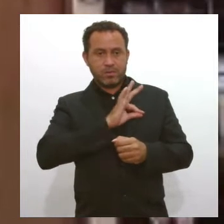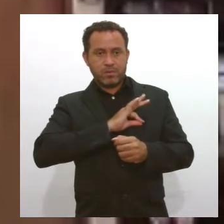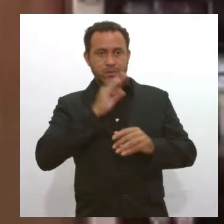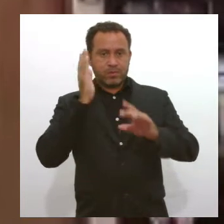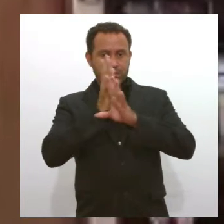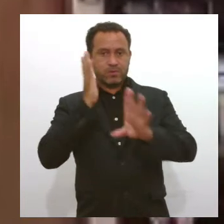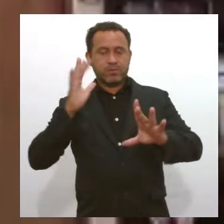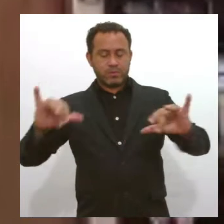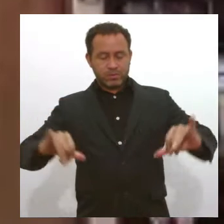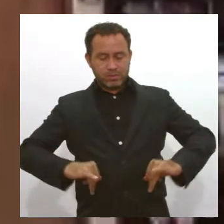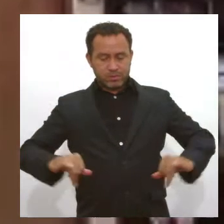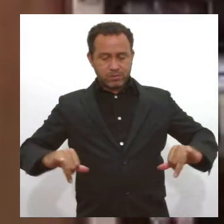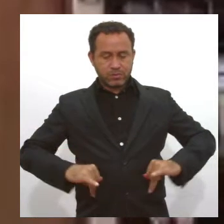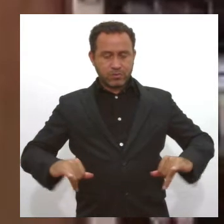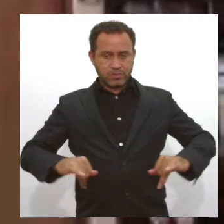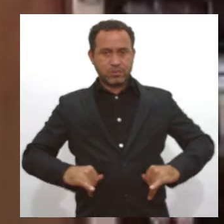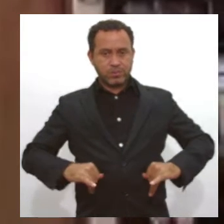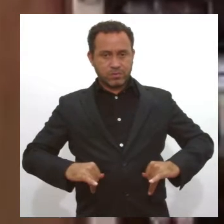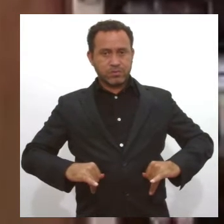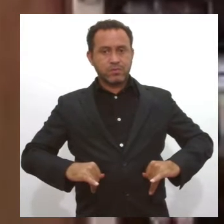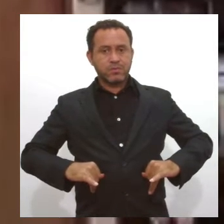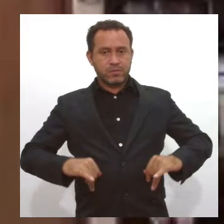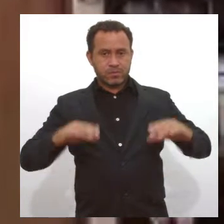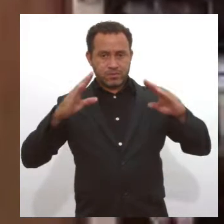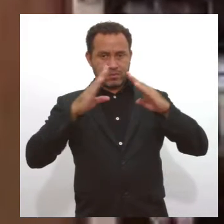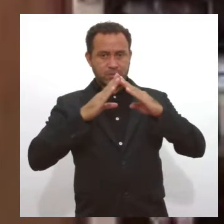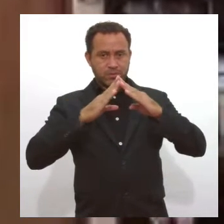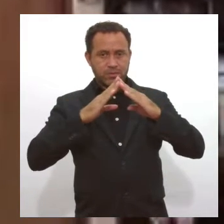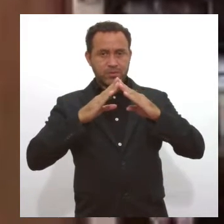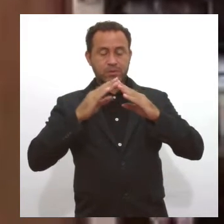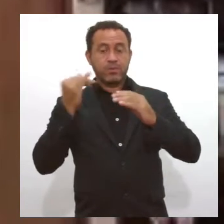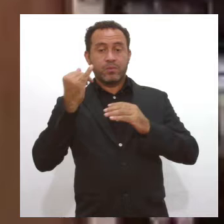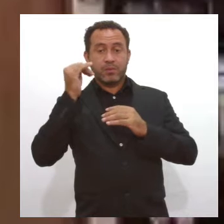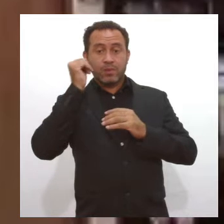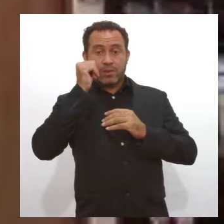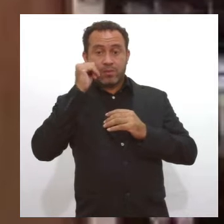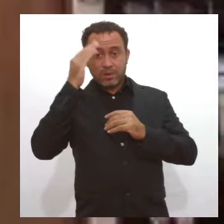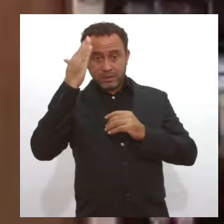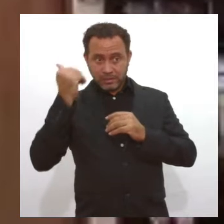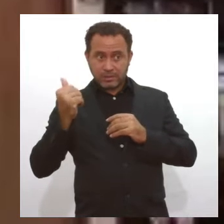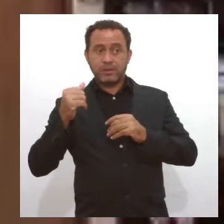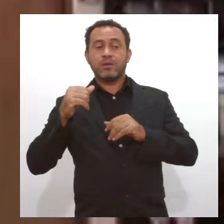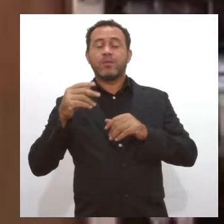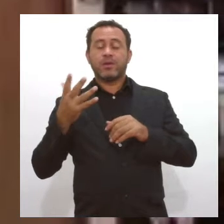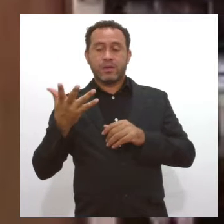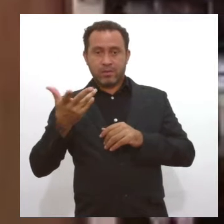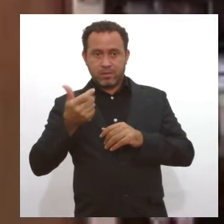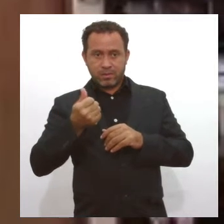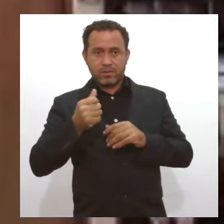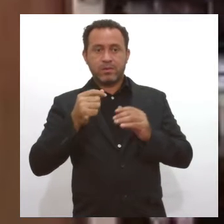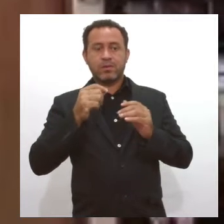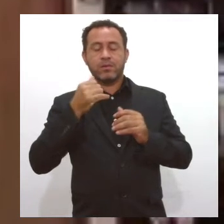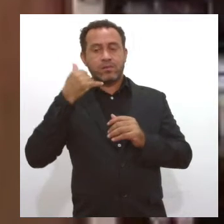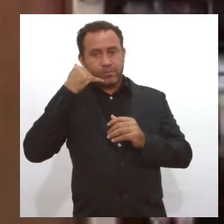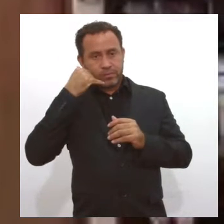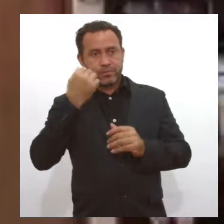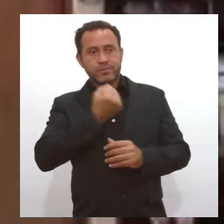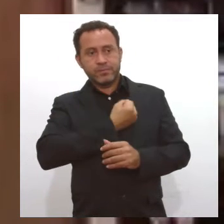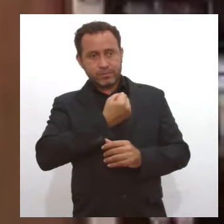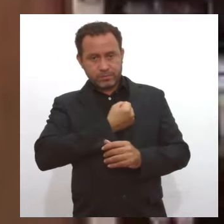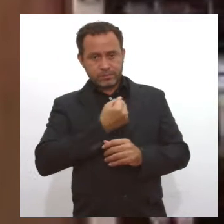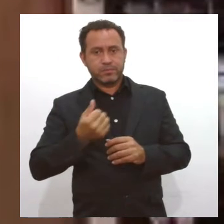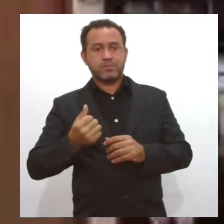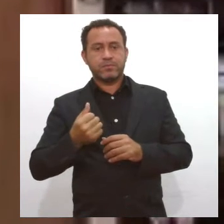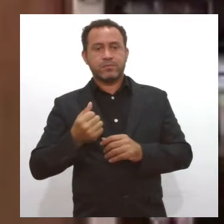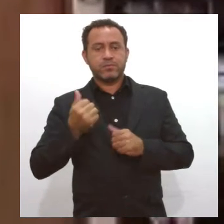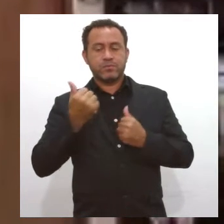que ela estava sofrendo violência doméstica. Então, é importante que a mulher saiba que tem os meios, ela pode riscar o 180 e buscar